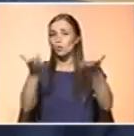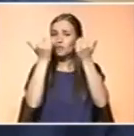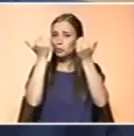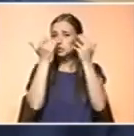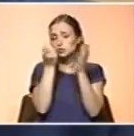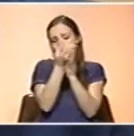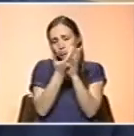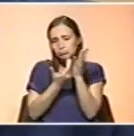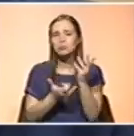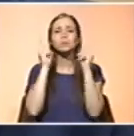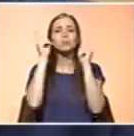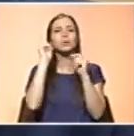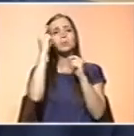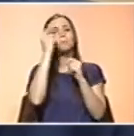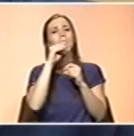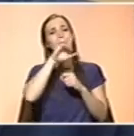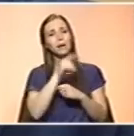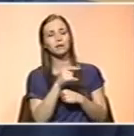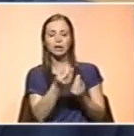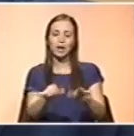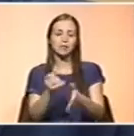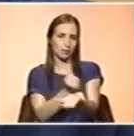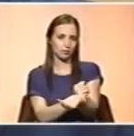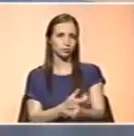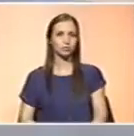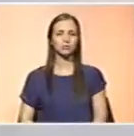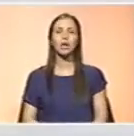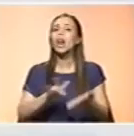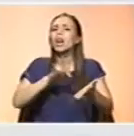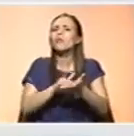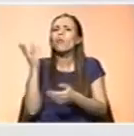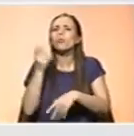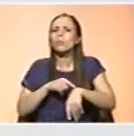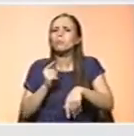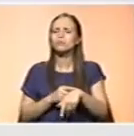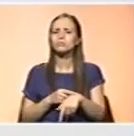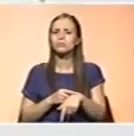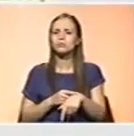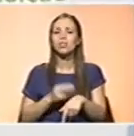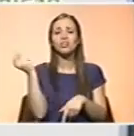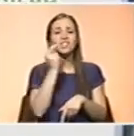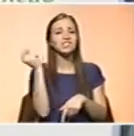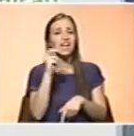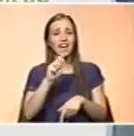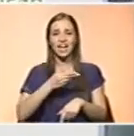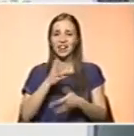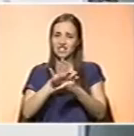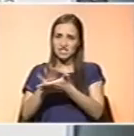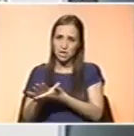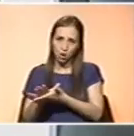úteis para os pais como crianças com diabetes. E este livro tem quanto tempo já? É a terceira edição talvez